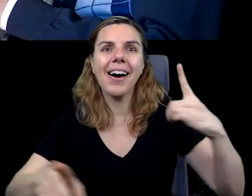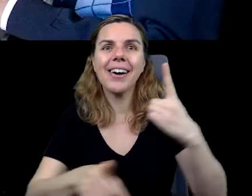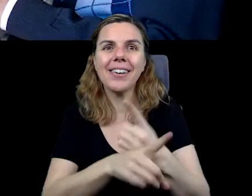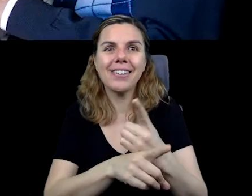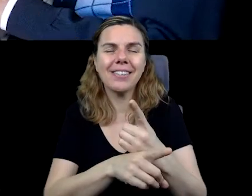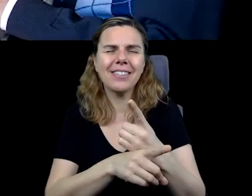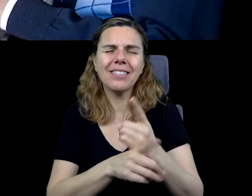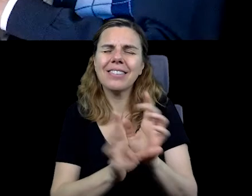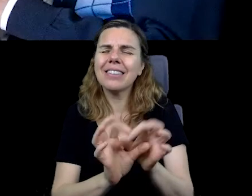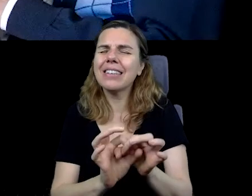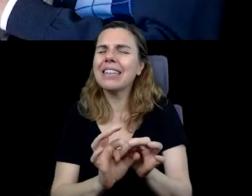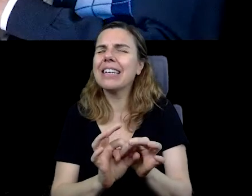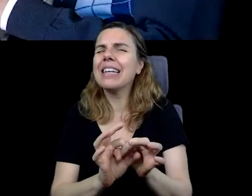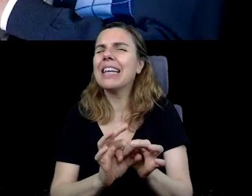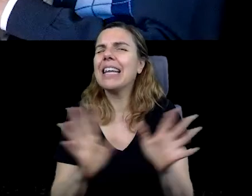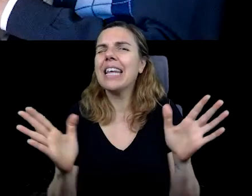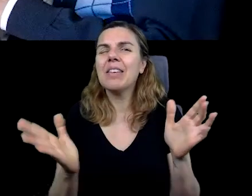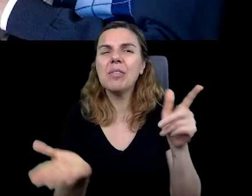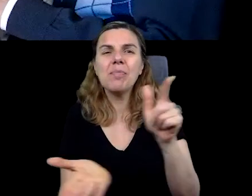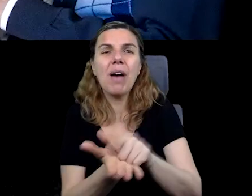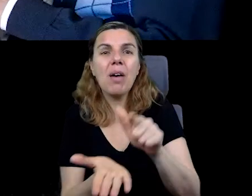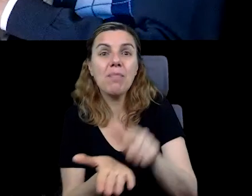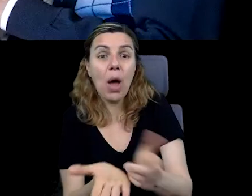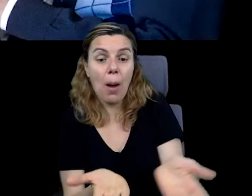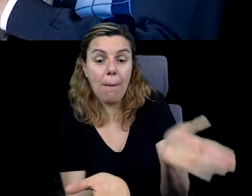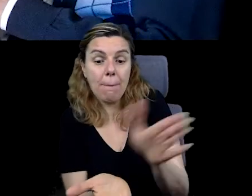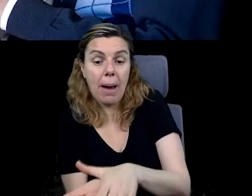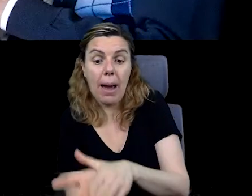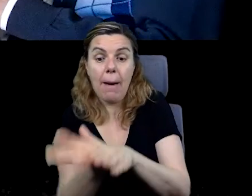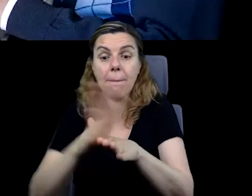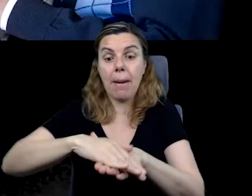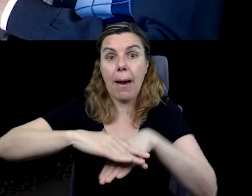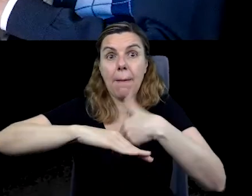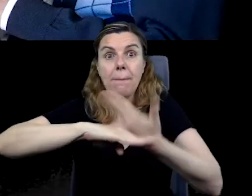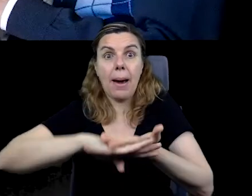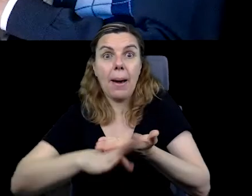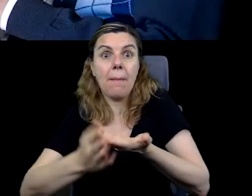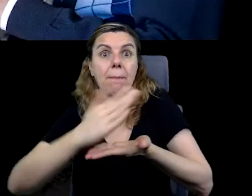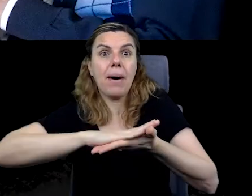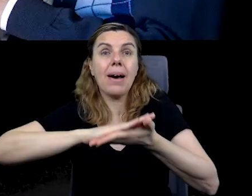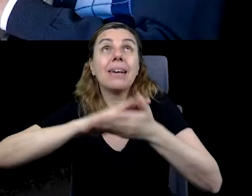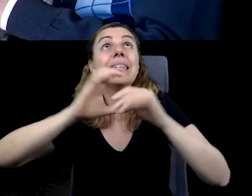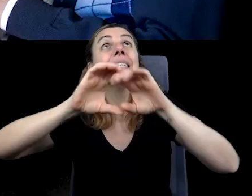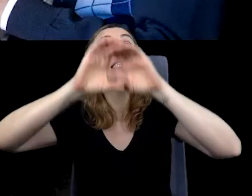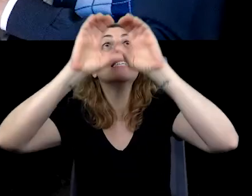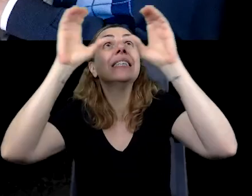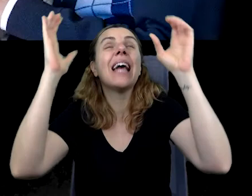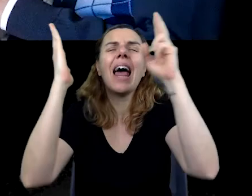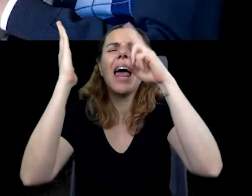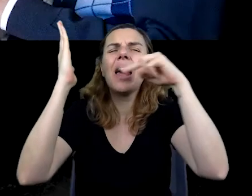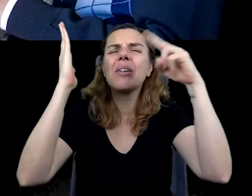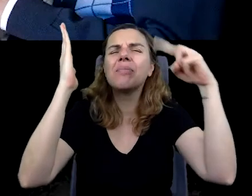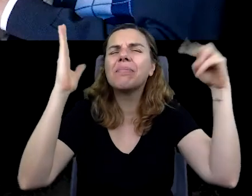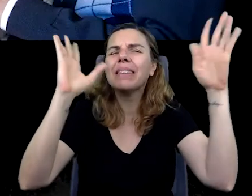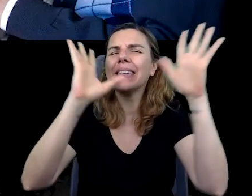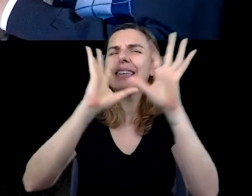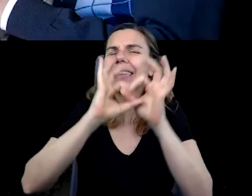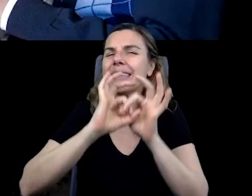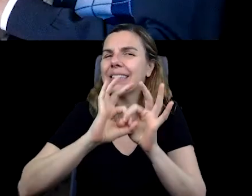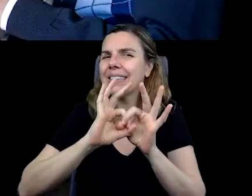Deixe que dobre o papel e que pinte no céu como bem entender.